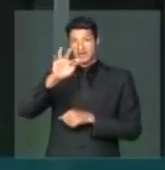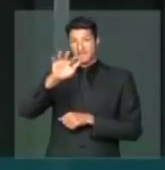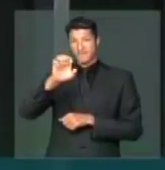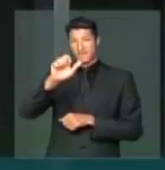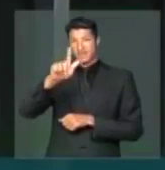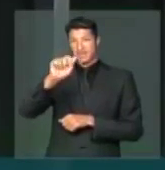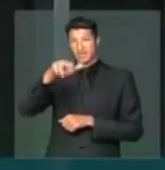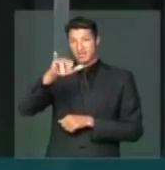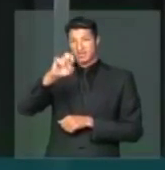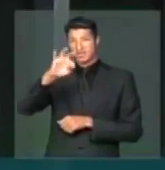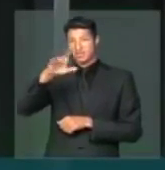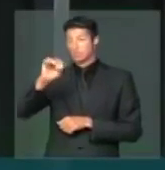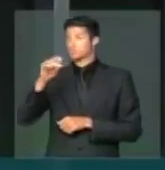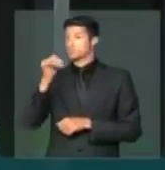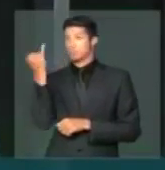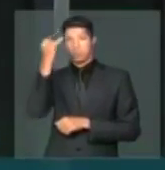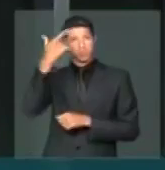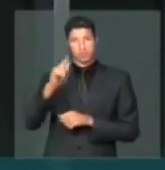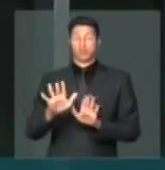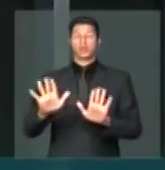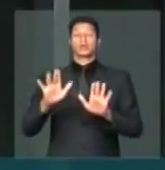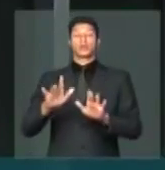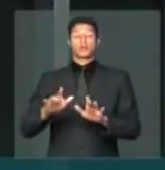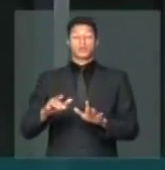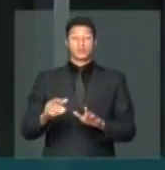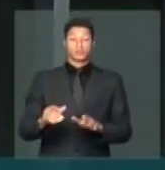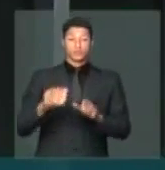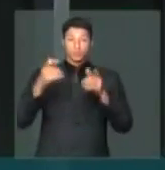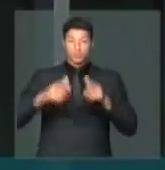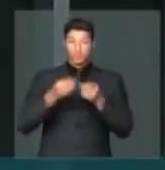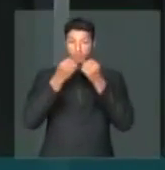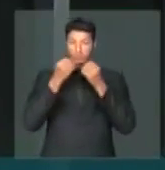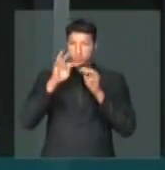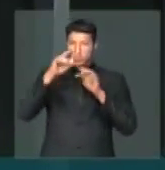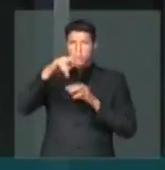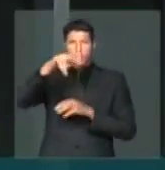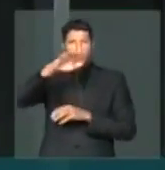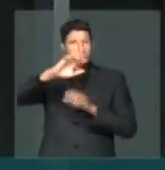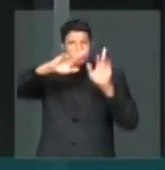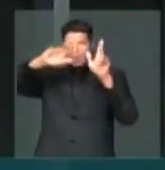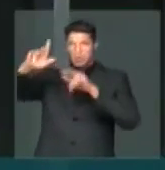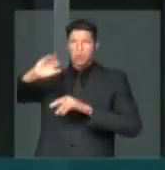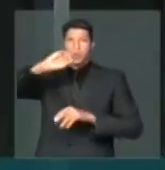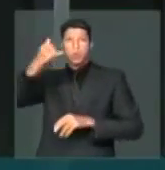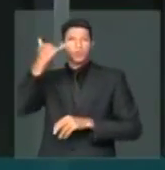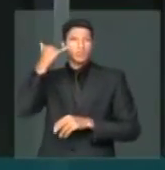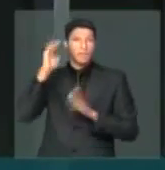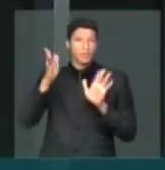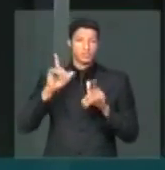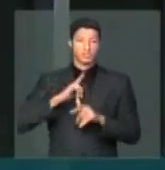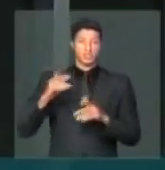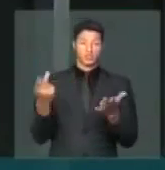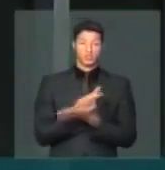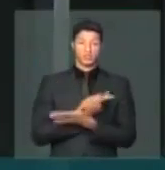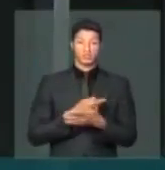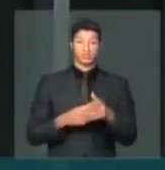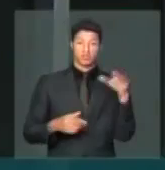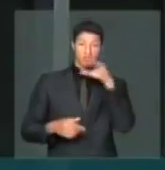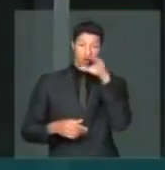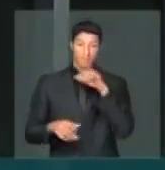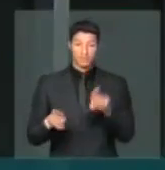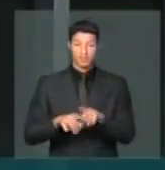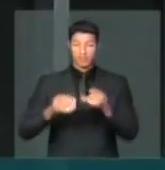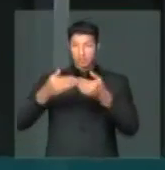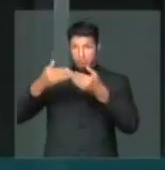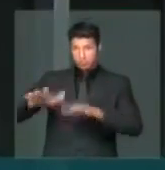Não tem problema se fosse só no Afeganistão, no Gabão, no Turquestão, ou no Japão, como já aconteceu e logo foi